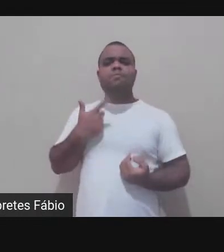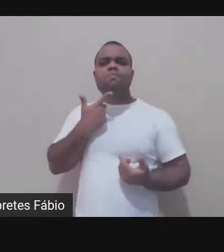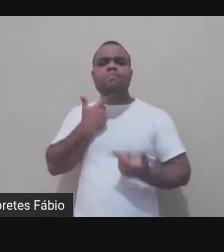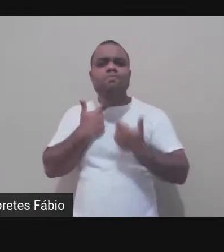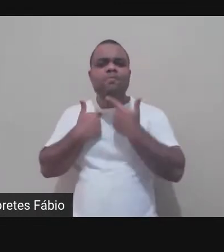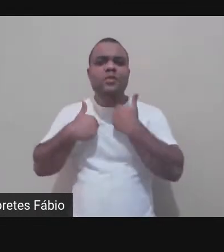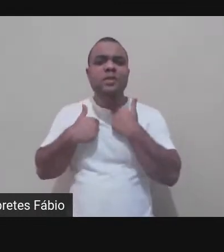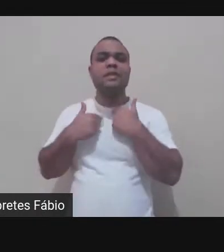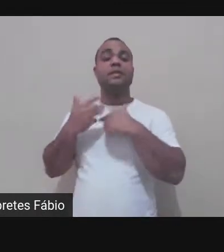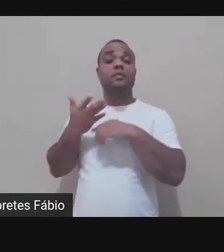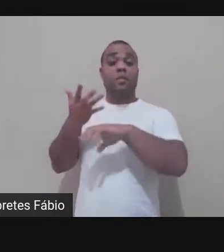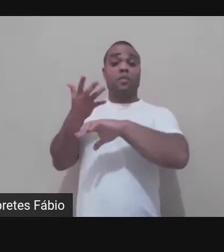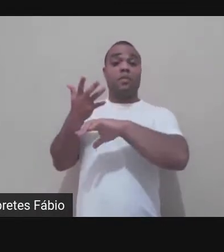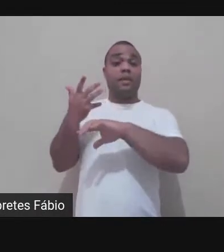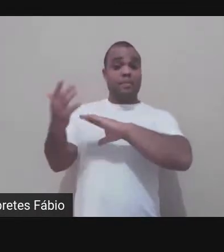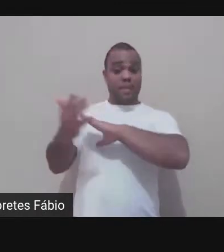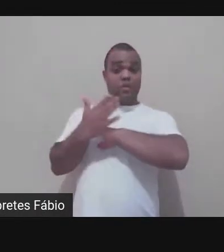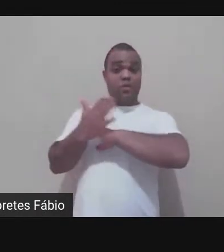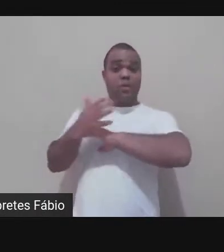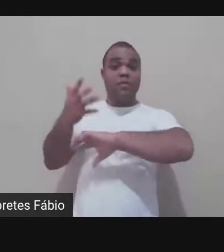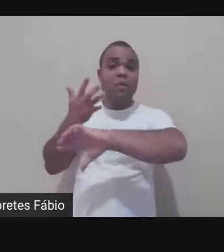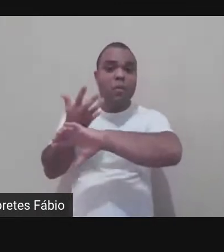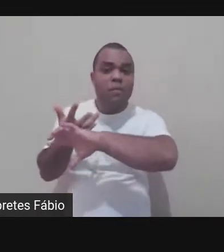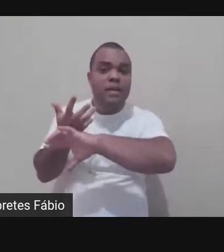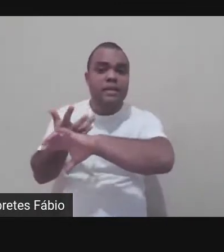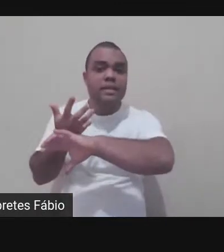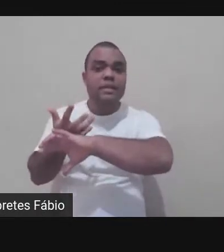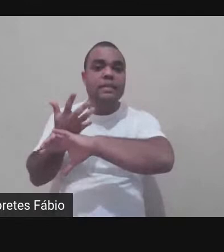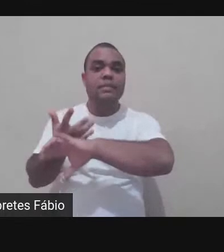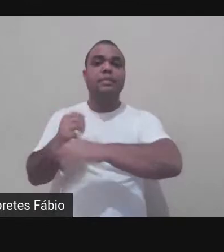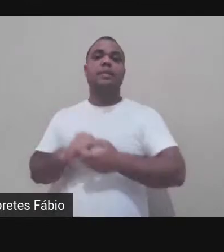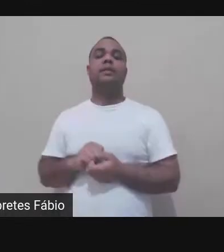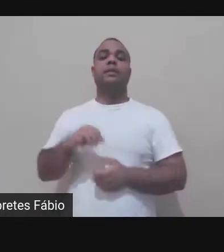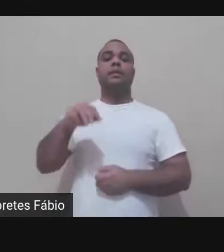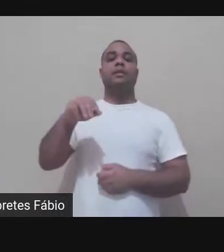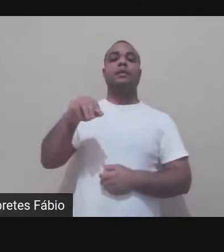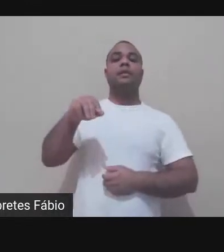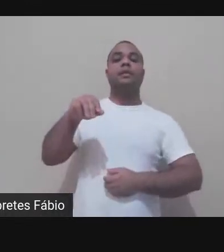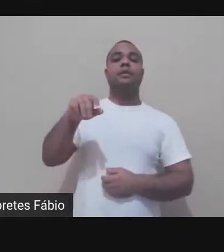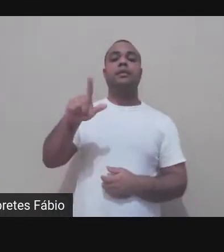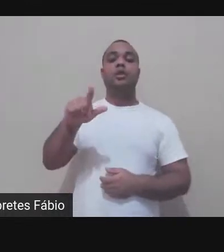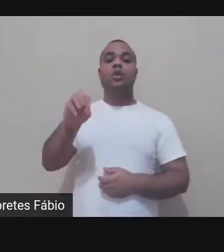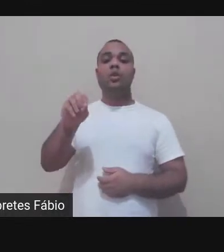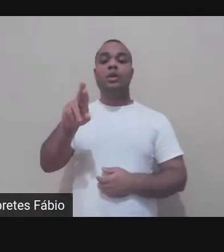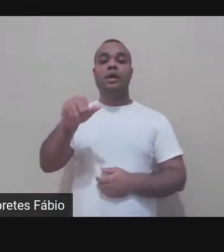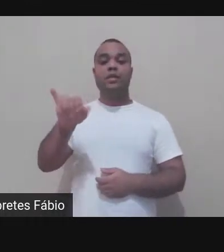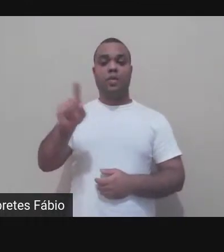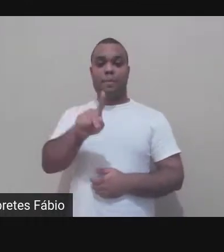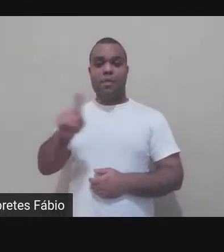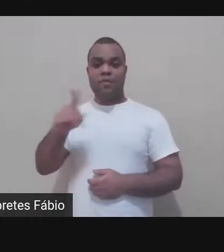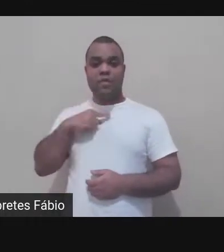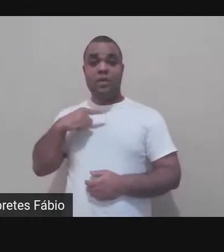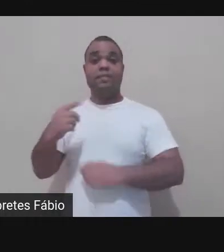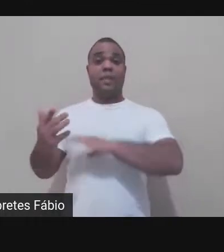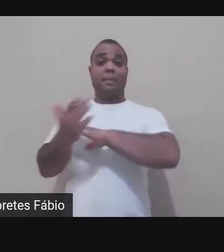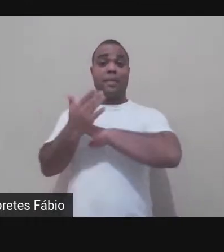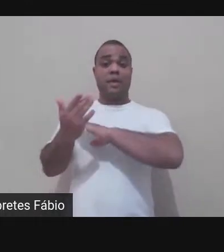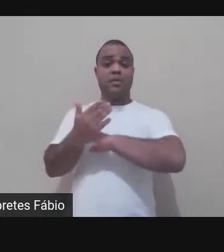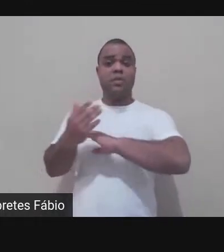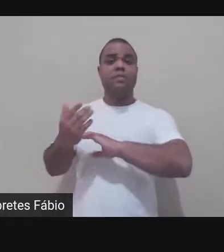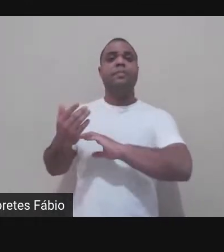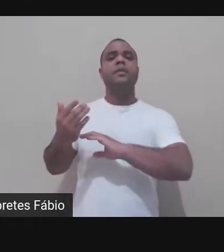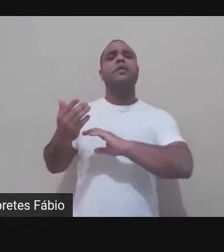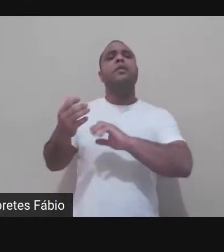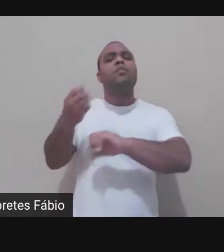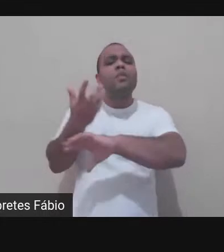foi uma disciplina na verdade sobre o século XIX só que a abordagem dela sobre esse assunto do século XIX que usou desse alicerce da